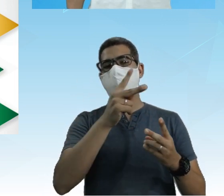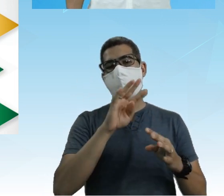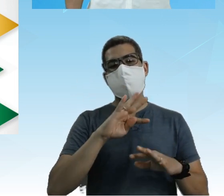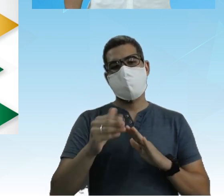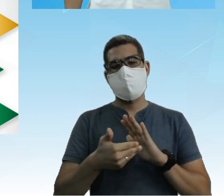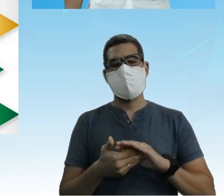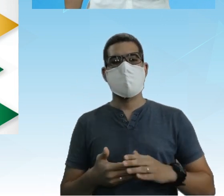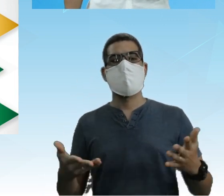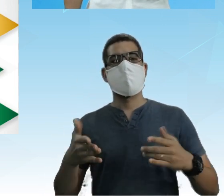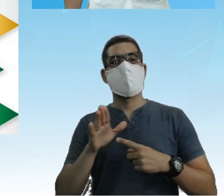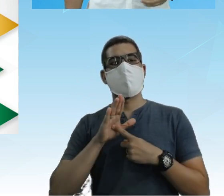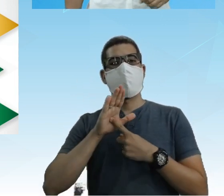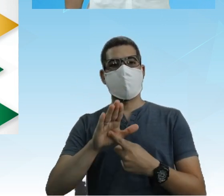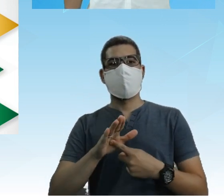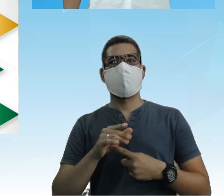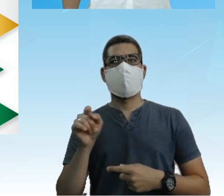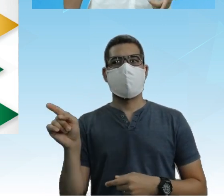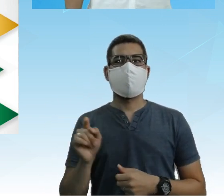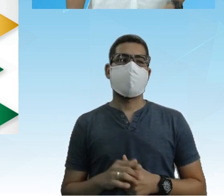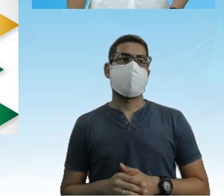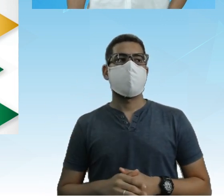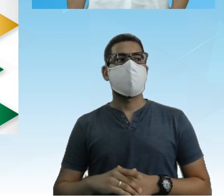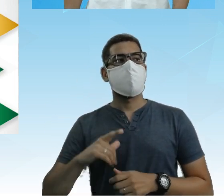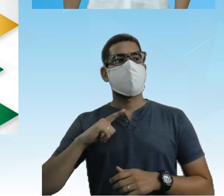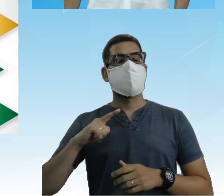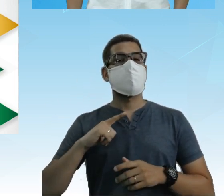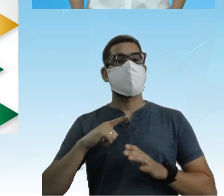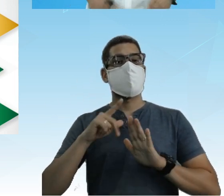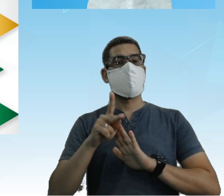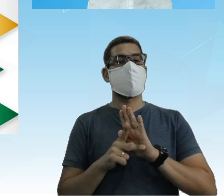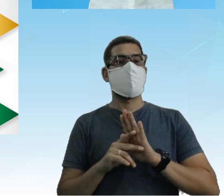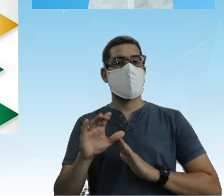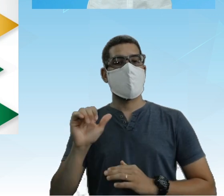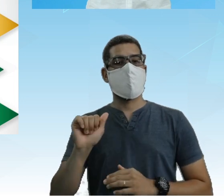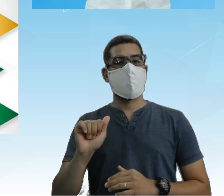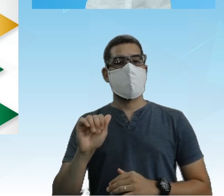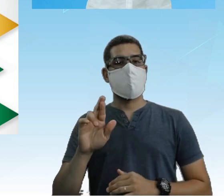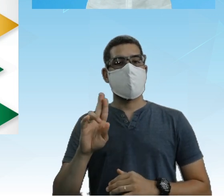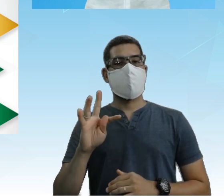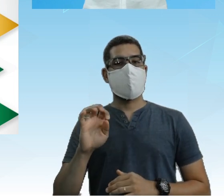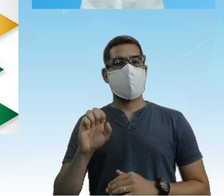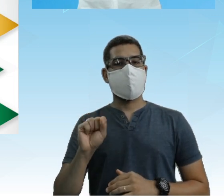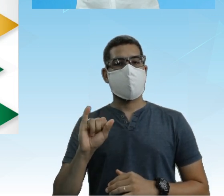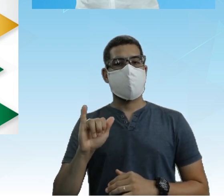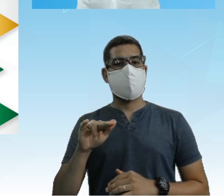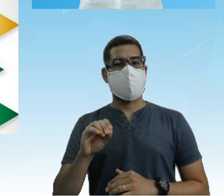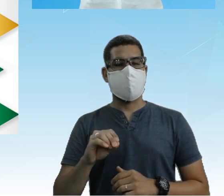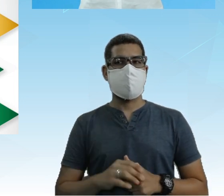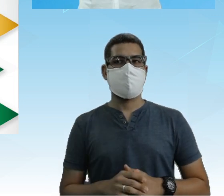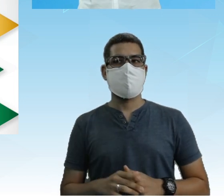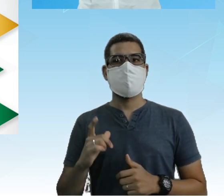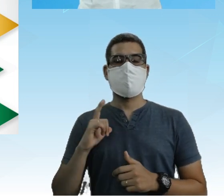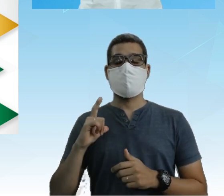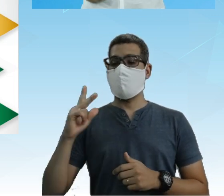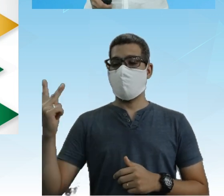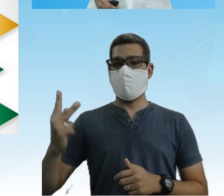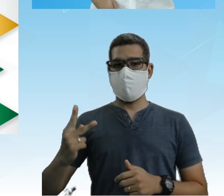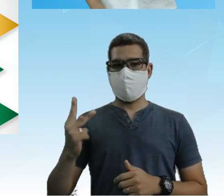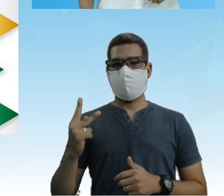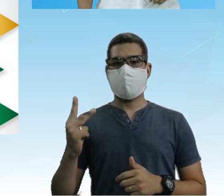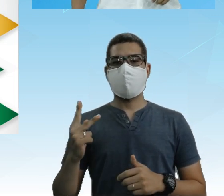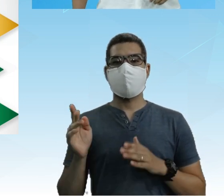apresentar isso pra vocês No plano cartesiano Dupliquei Cada par ordenado